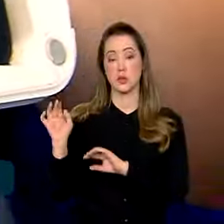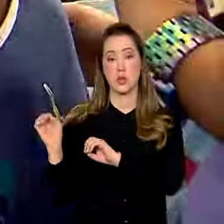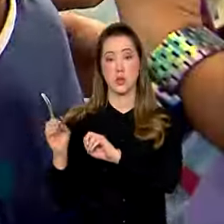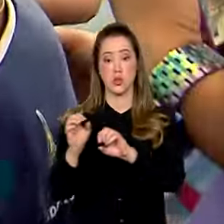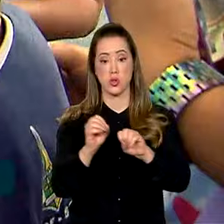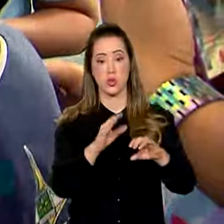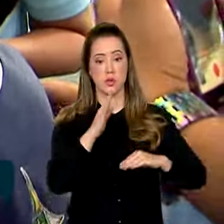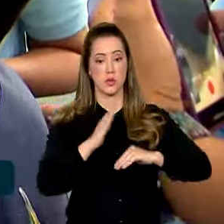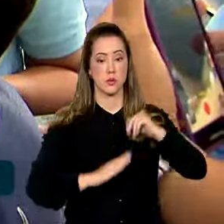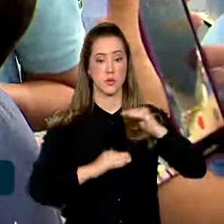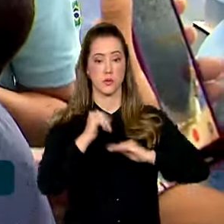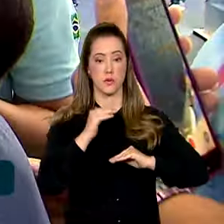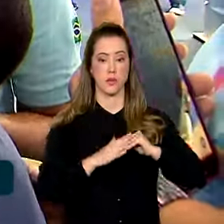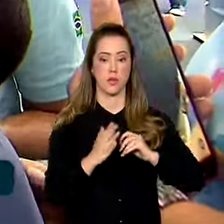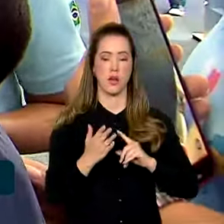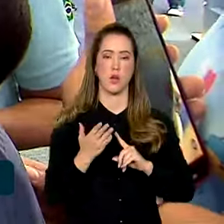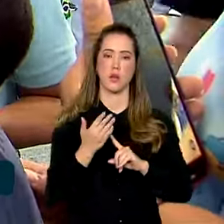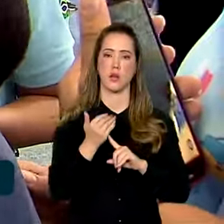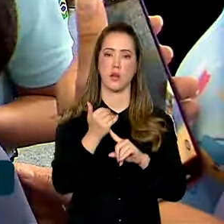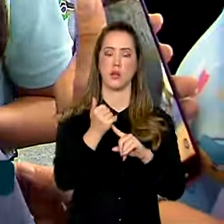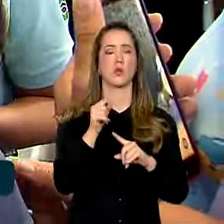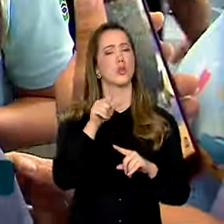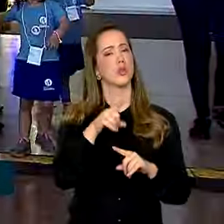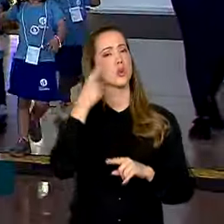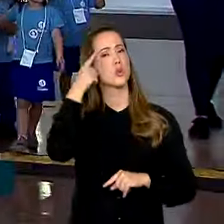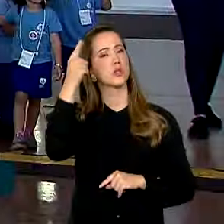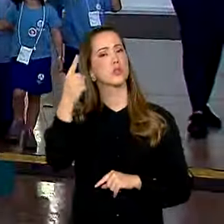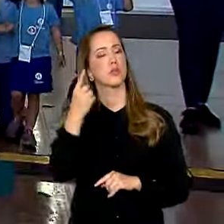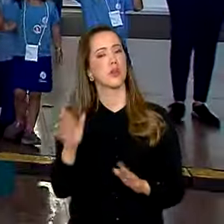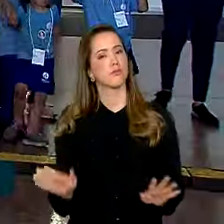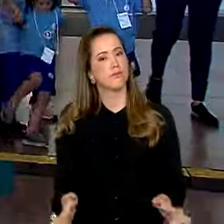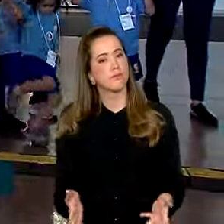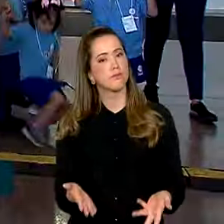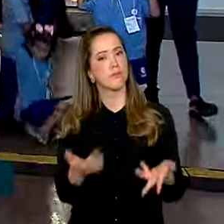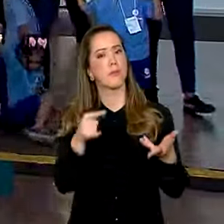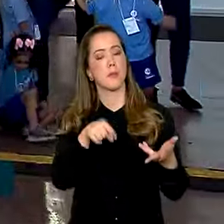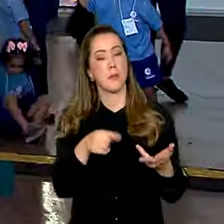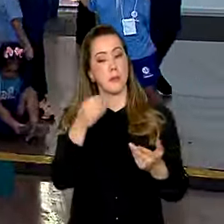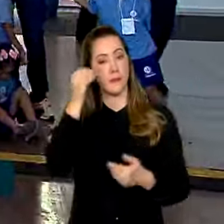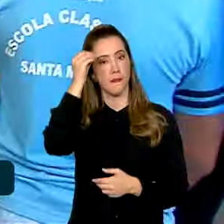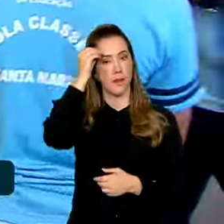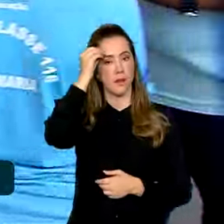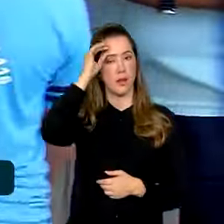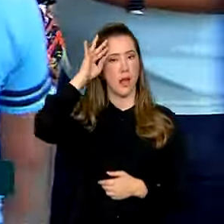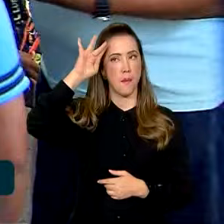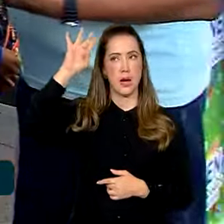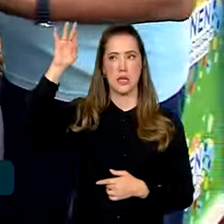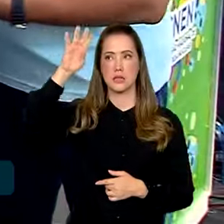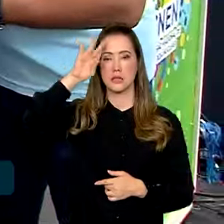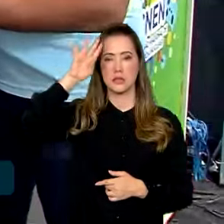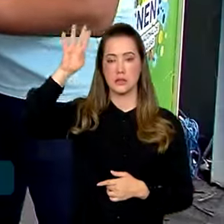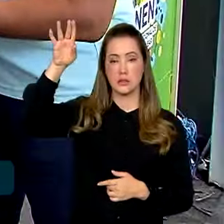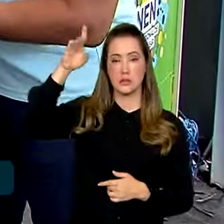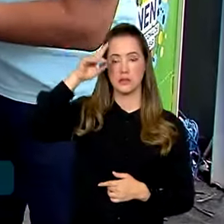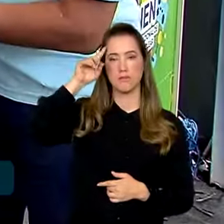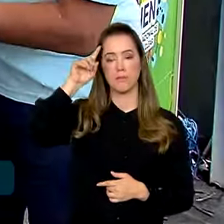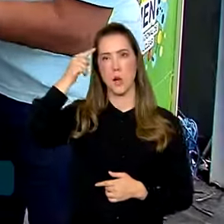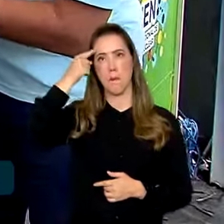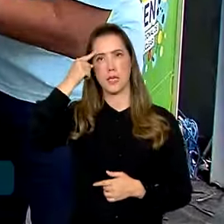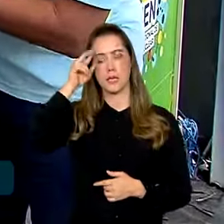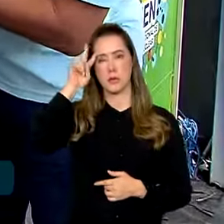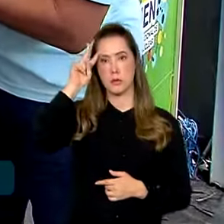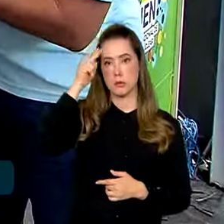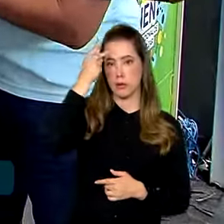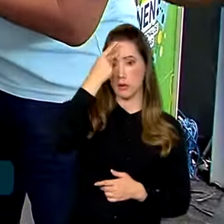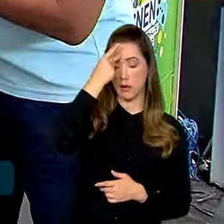Profissional e Tecnológica. A ideia é incentivar a criatividade, o pensamento crítico e a